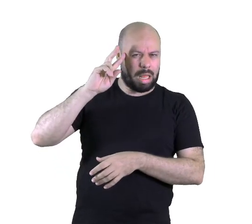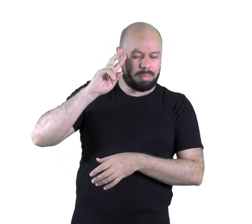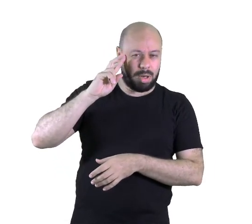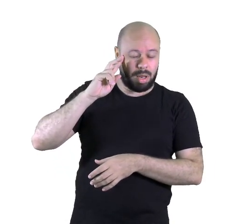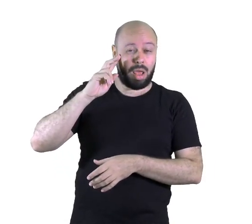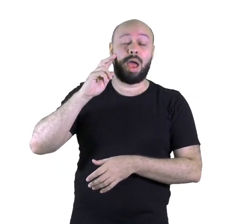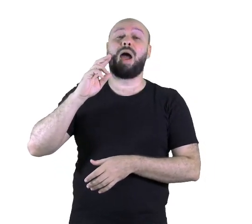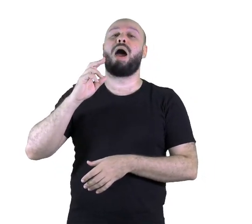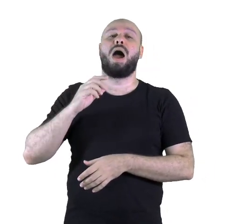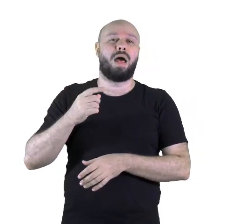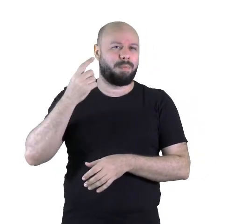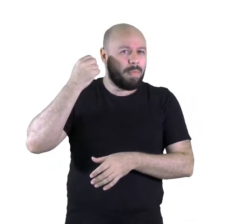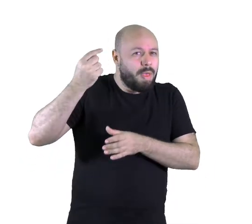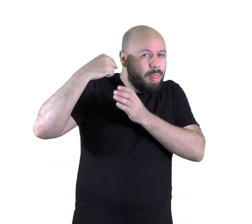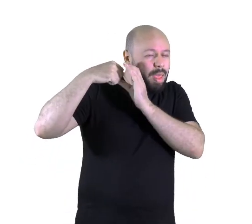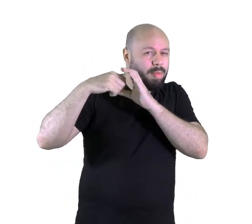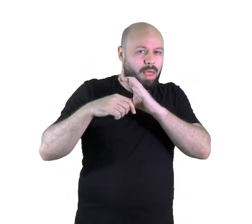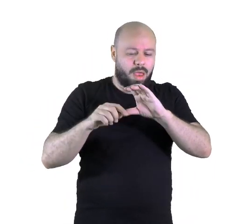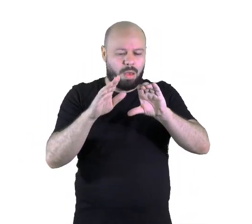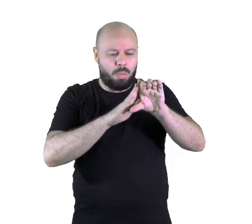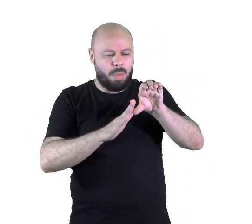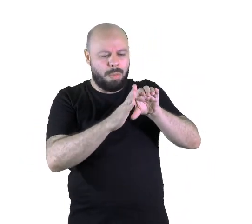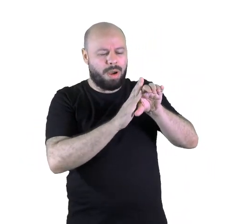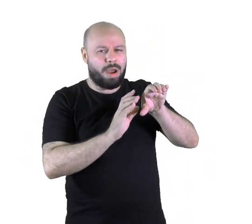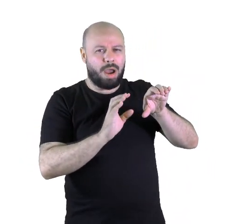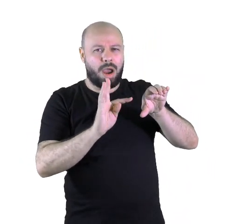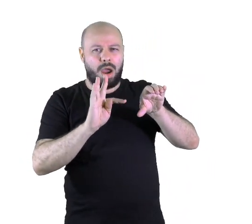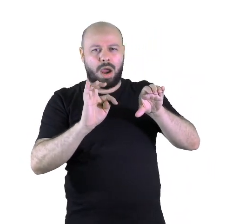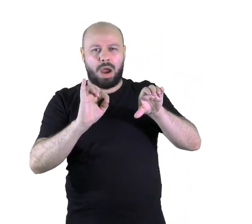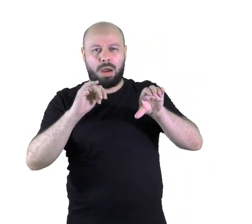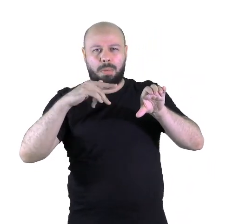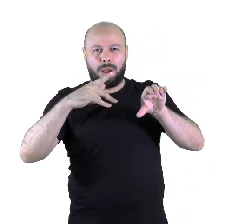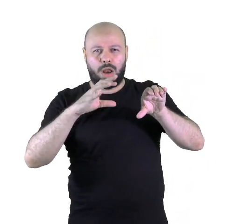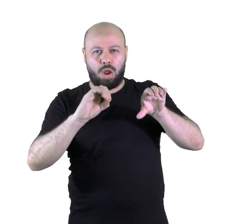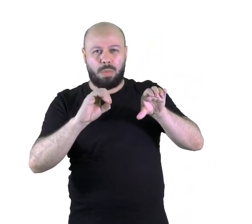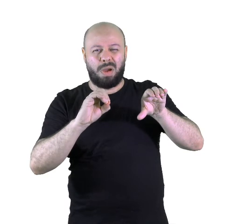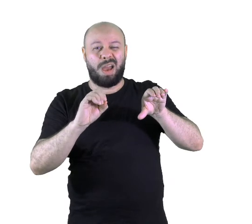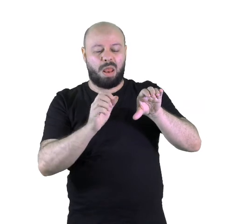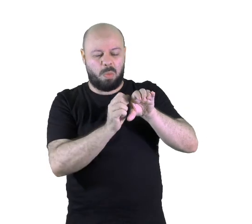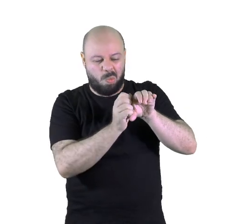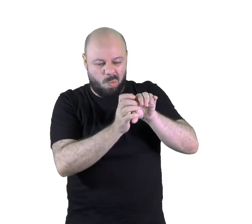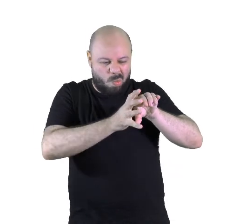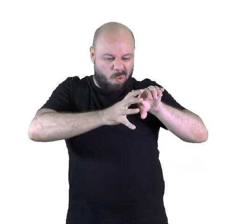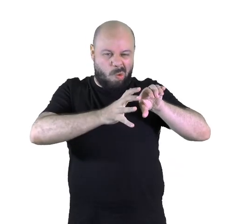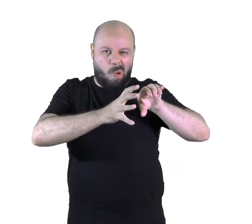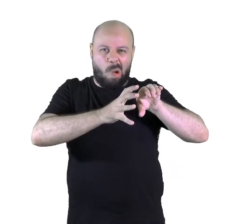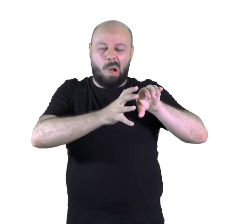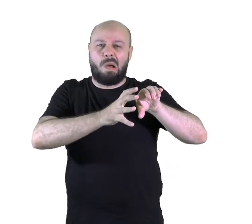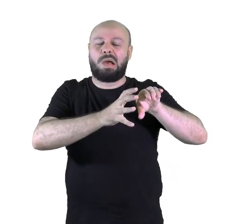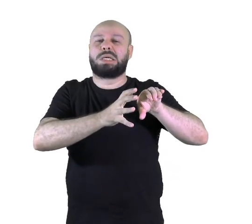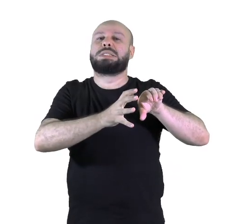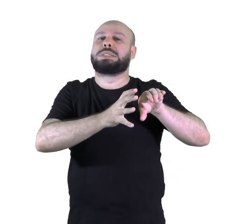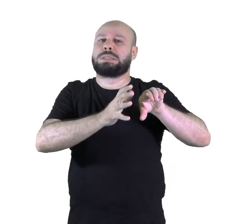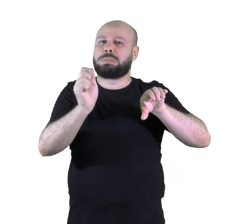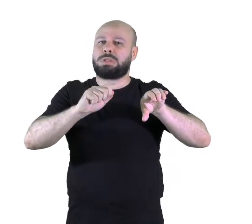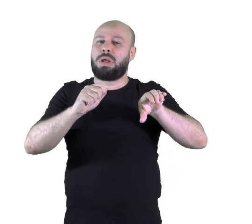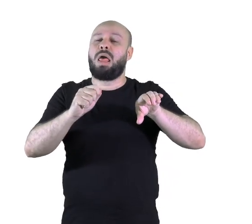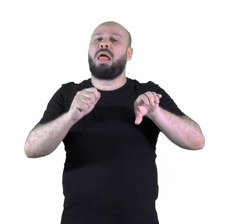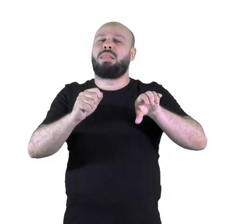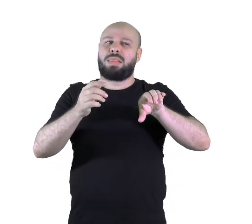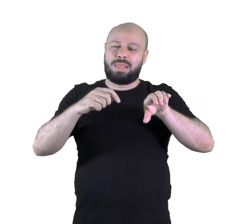membrana tímpano, ela vai inflamar e não vai aguentar. É onde vem